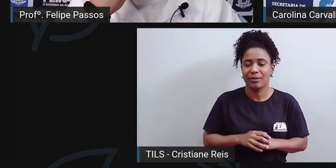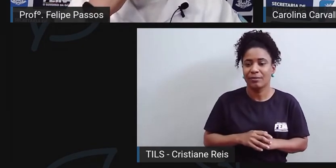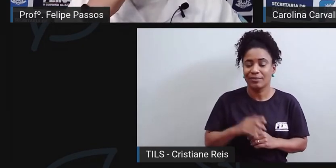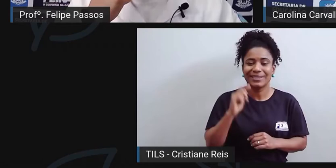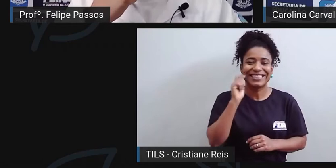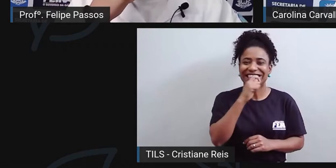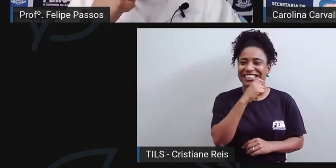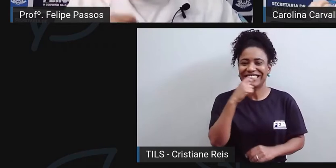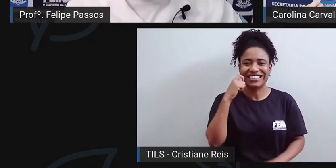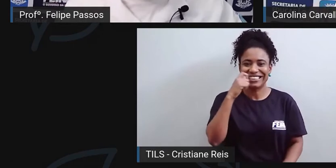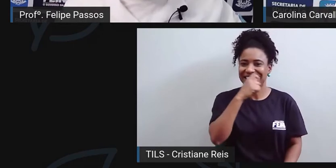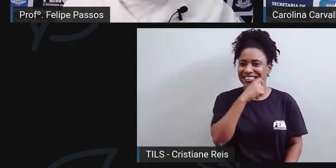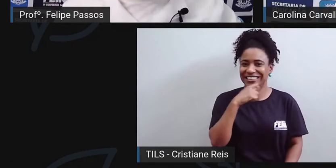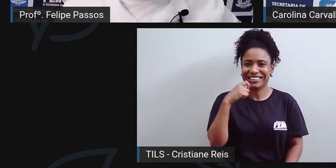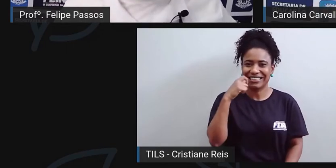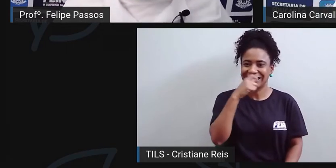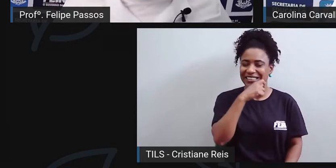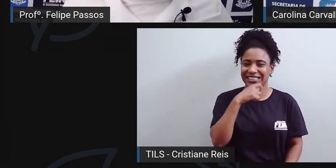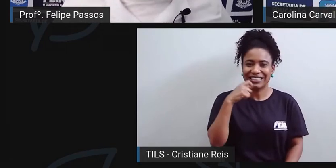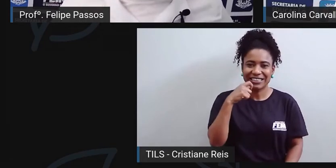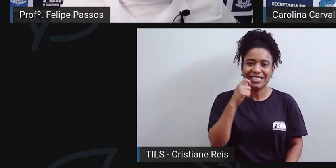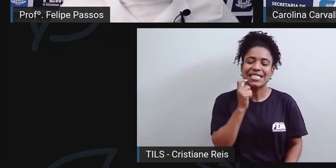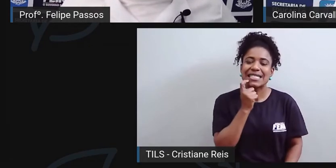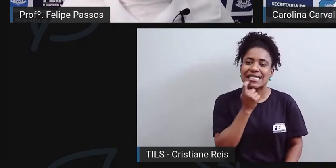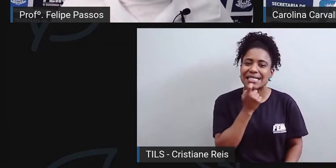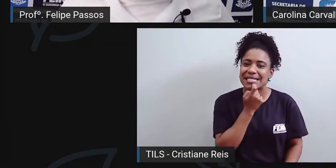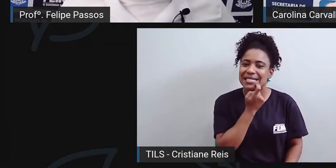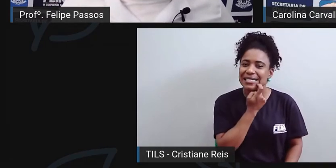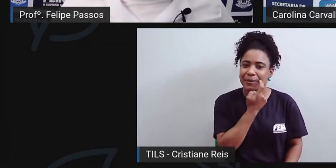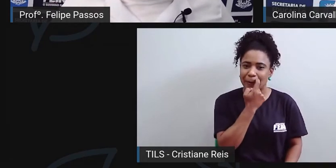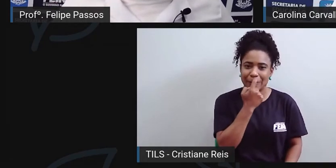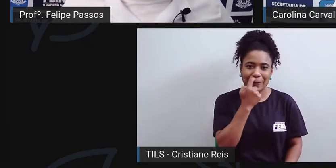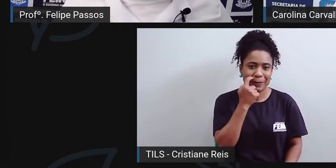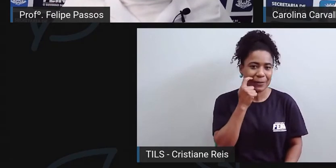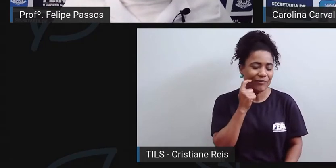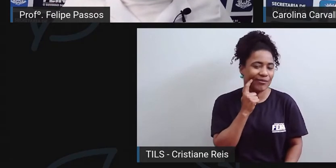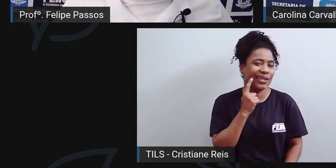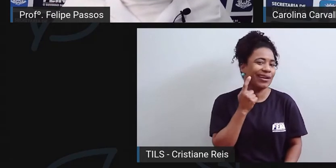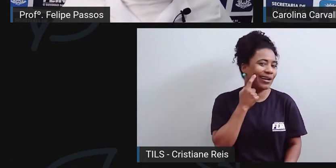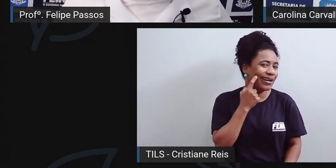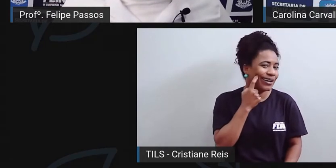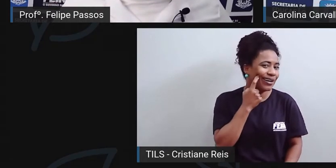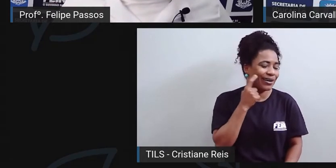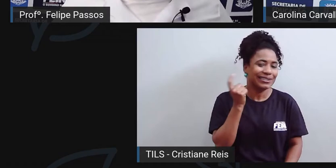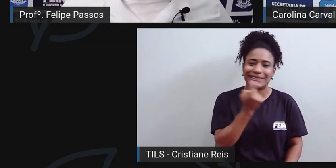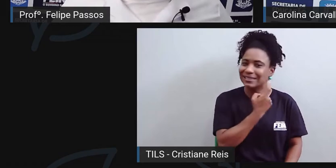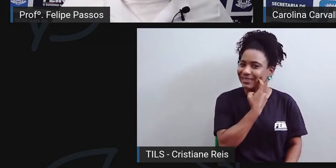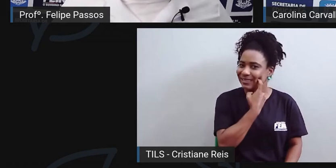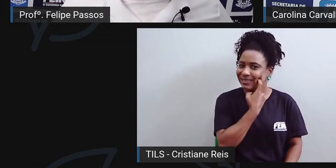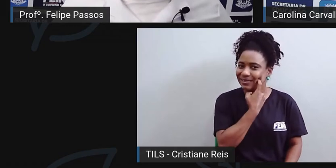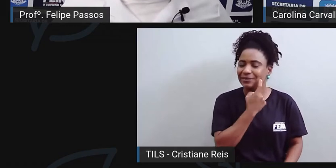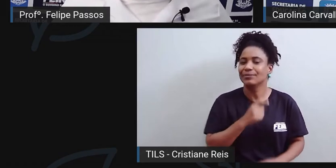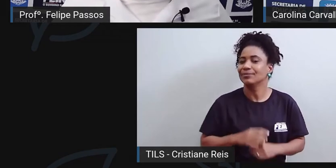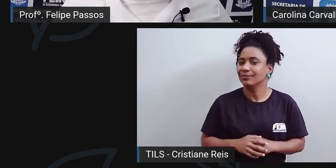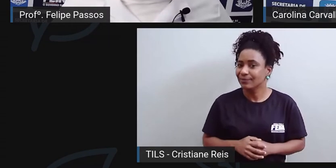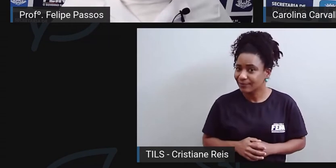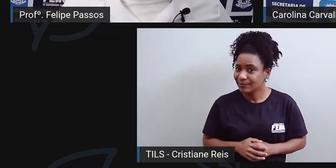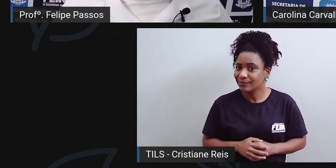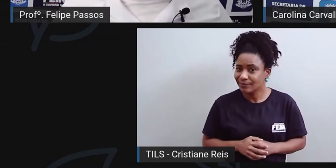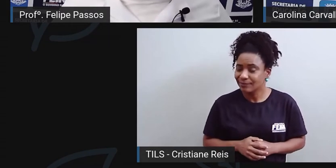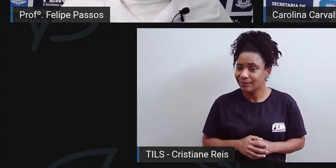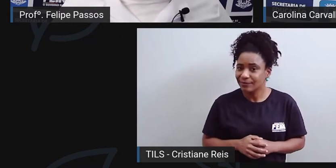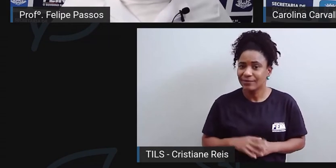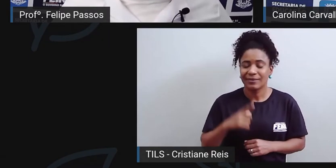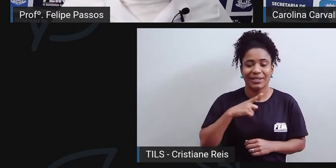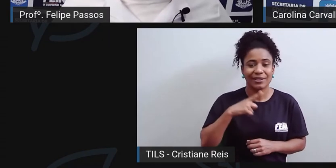higiene bucal, ou seja, ela tem aquela doença da gengiva que atinge o osso, que é a doença periodontal, ela tem uma